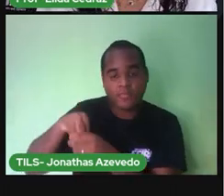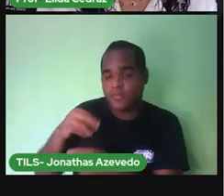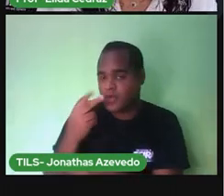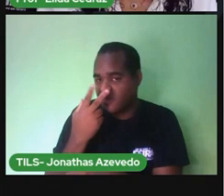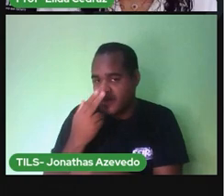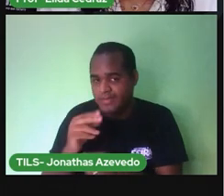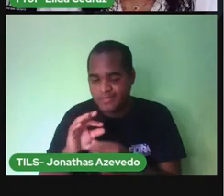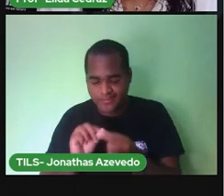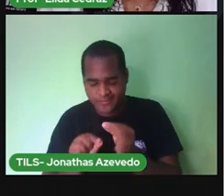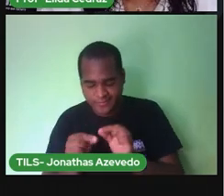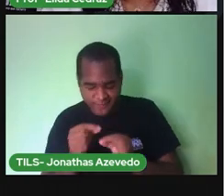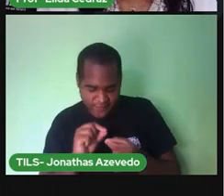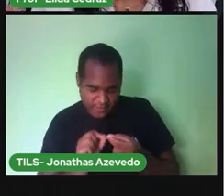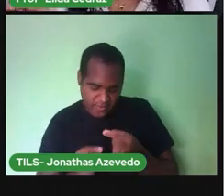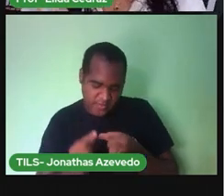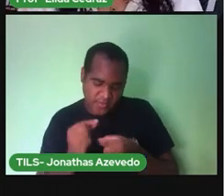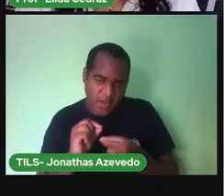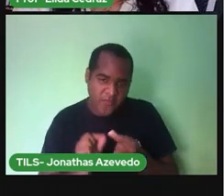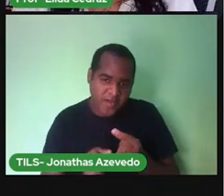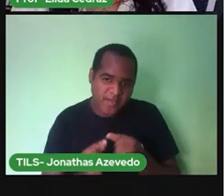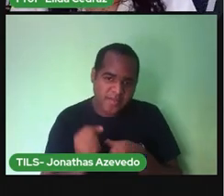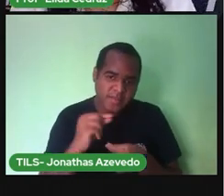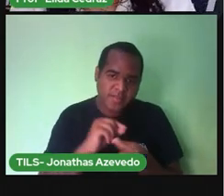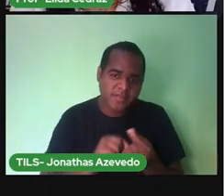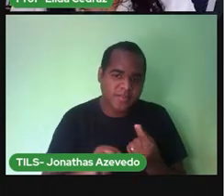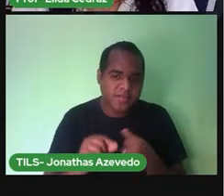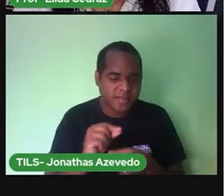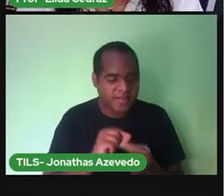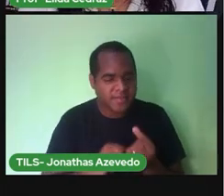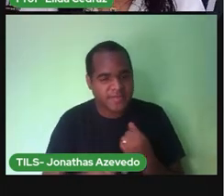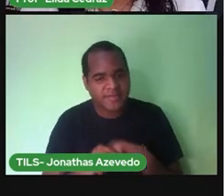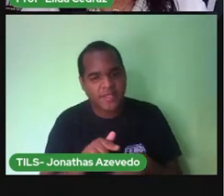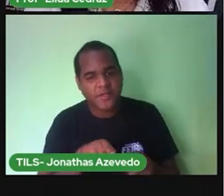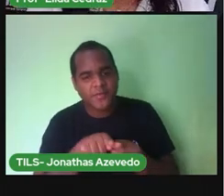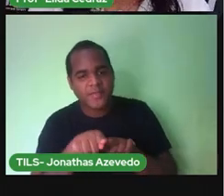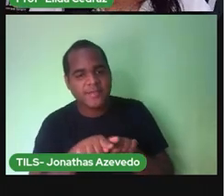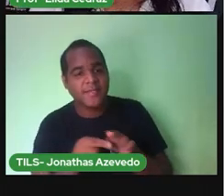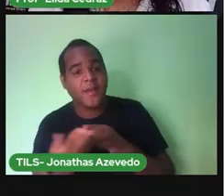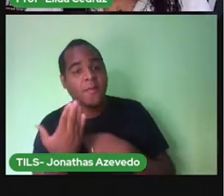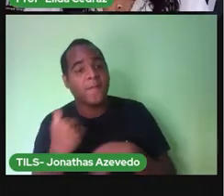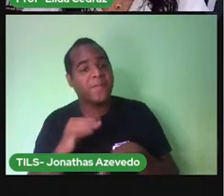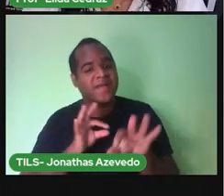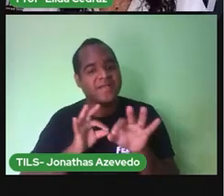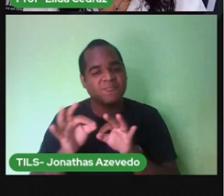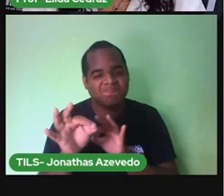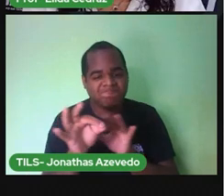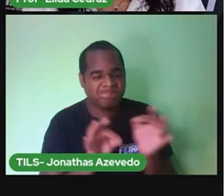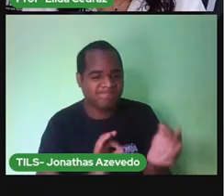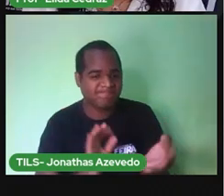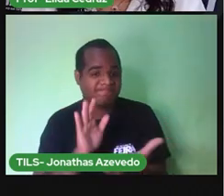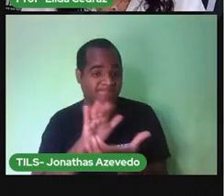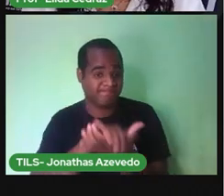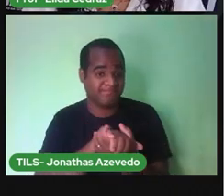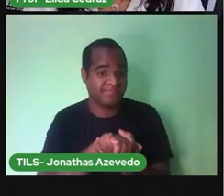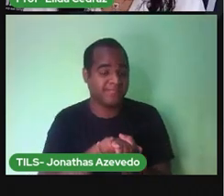estar lá dentro Fazendo rendinho maninha Para o